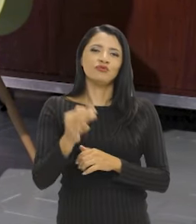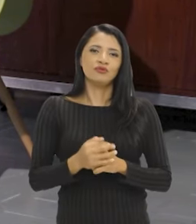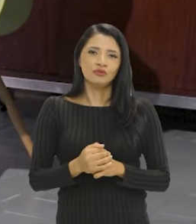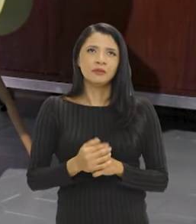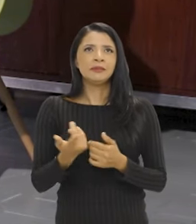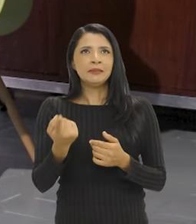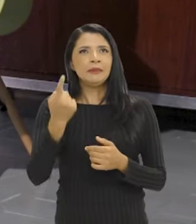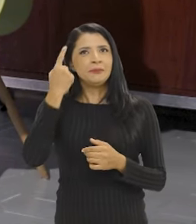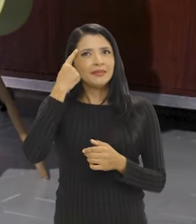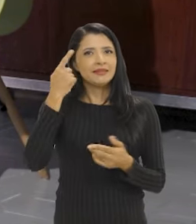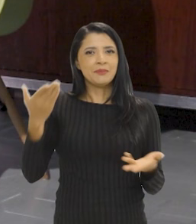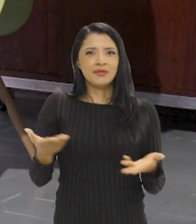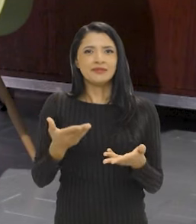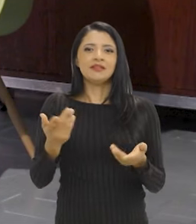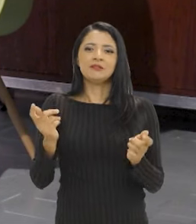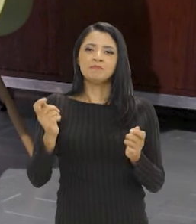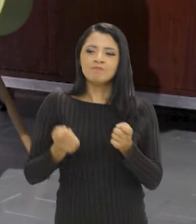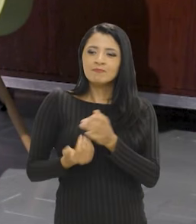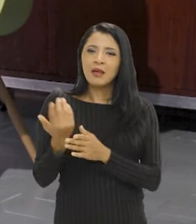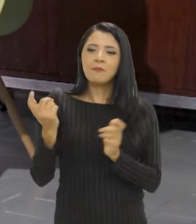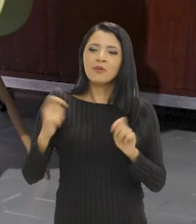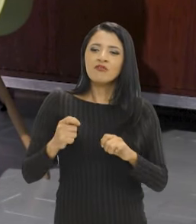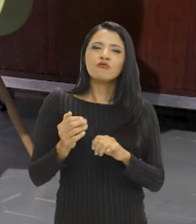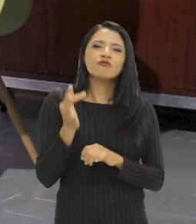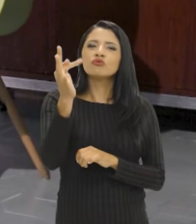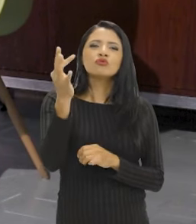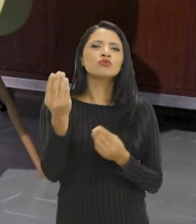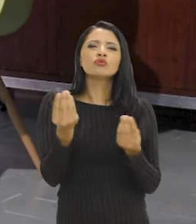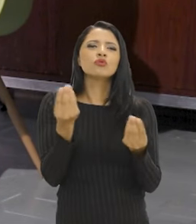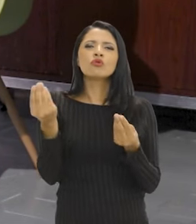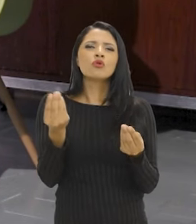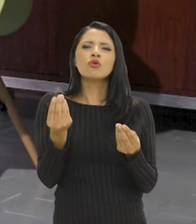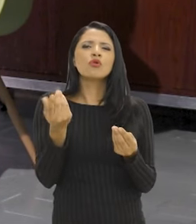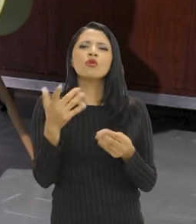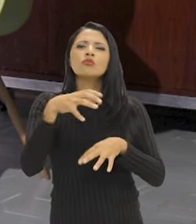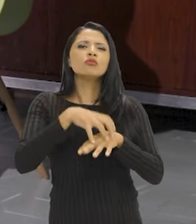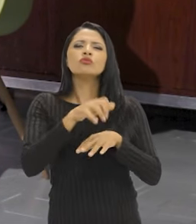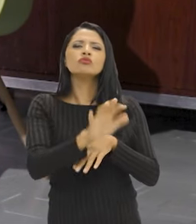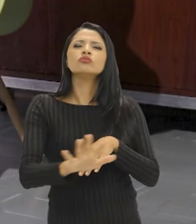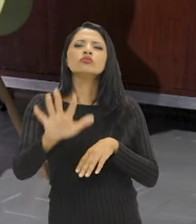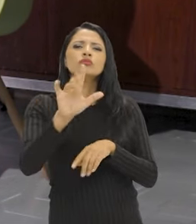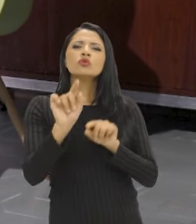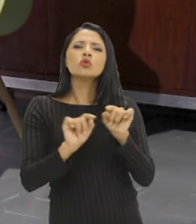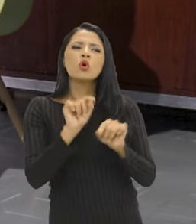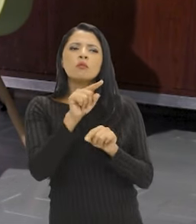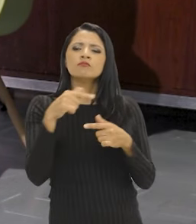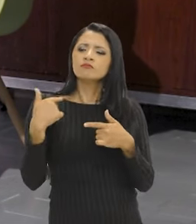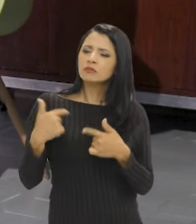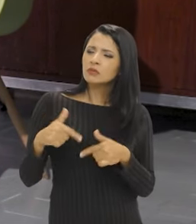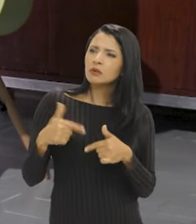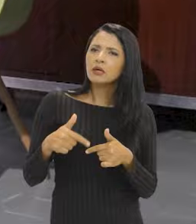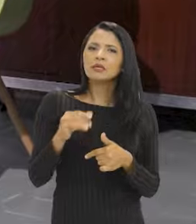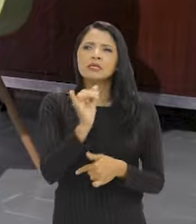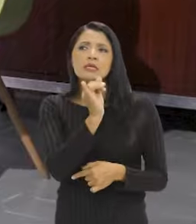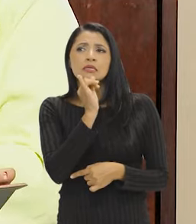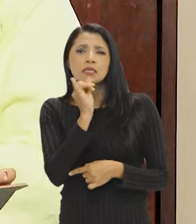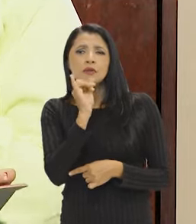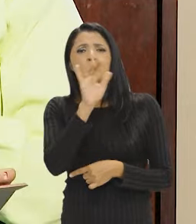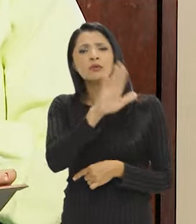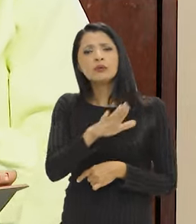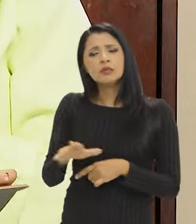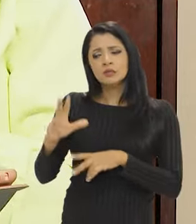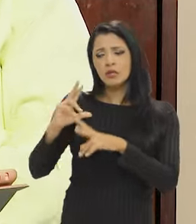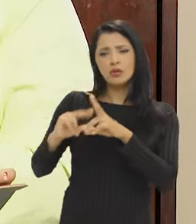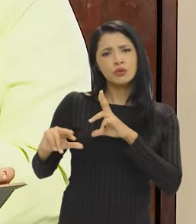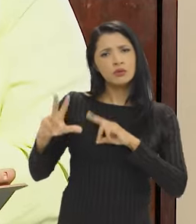pensar presente e criar possibilidades de futuro. Como, então, que o Arquivo Nacional vem trabalhando, por